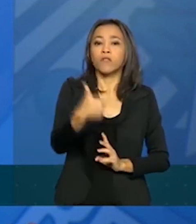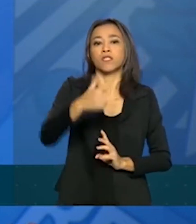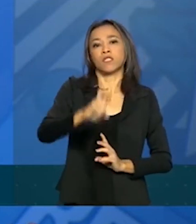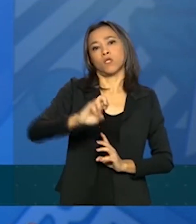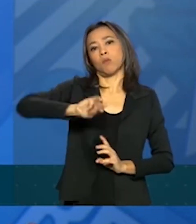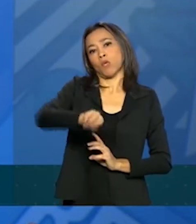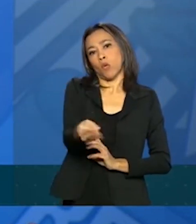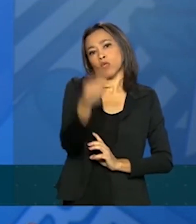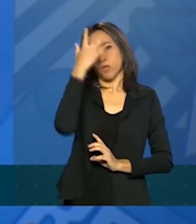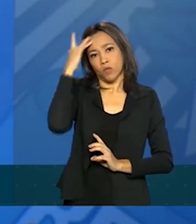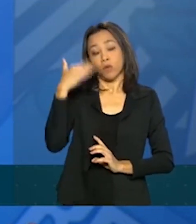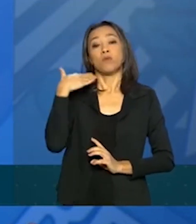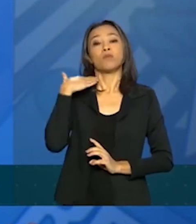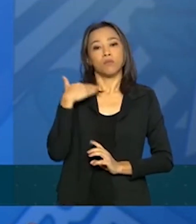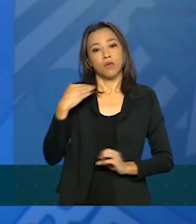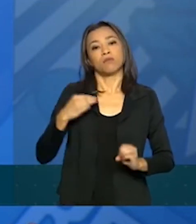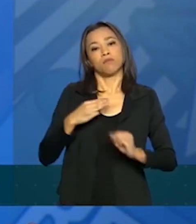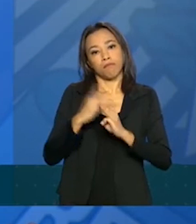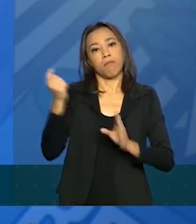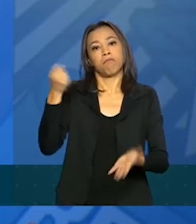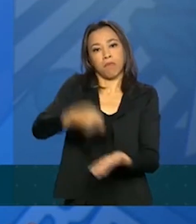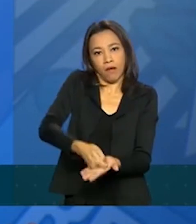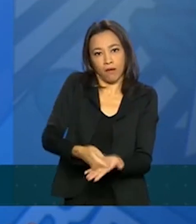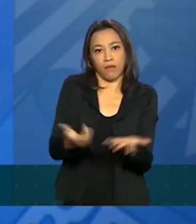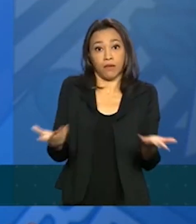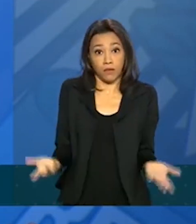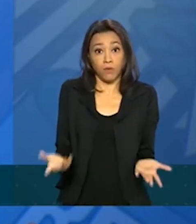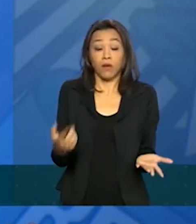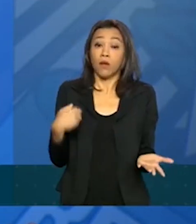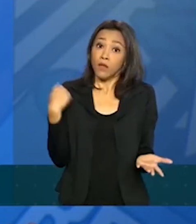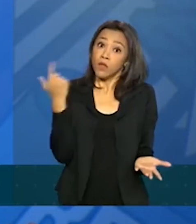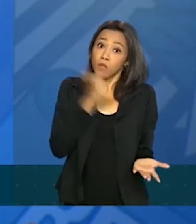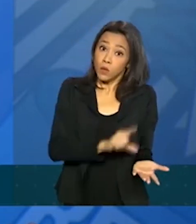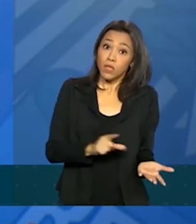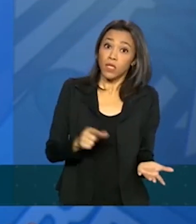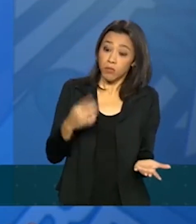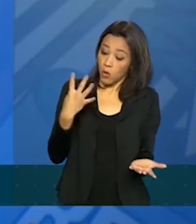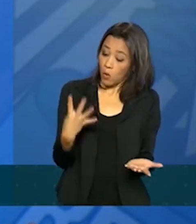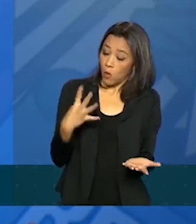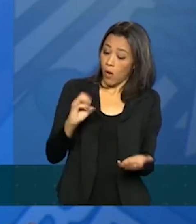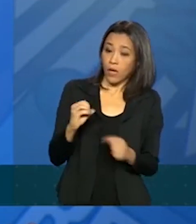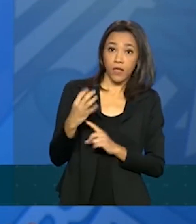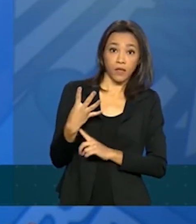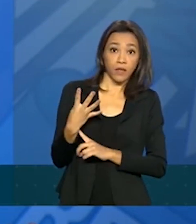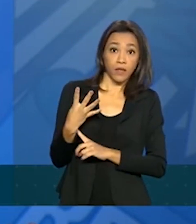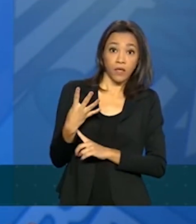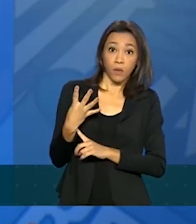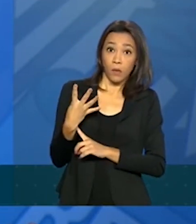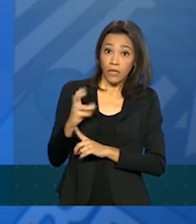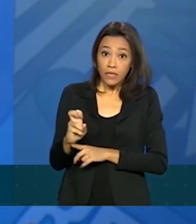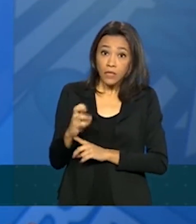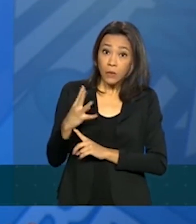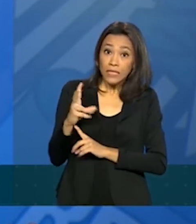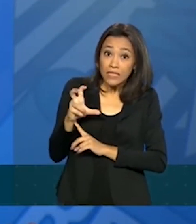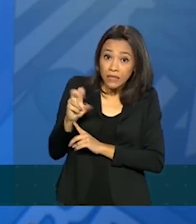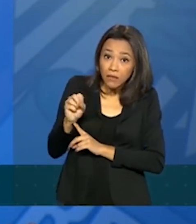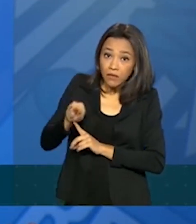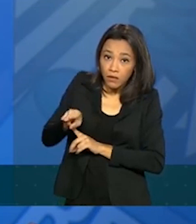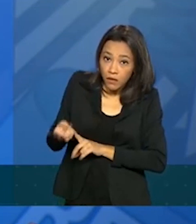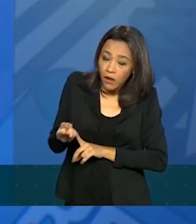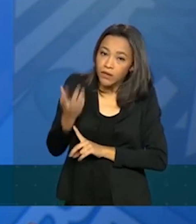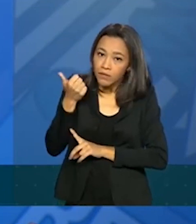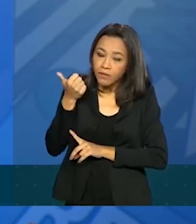pessoas. Então, nós poderíamos chegar a uma situação de pagar 40, 45, 50 milhões de pessoas